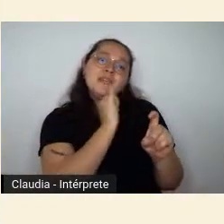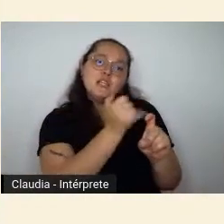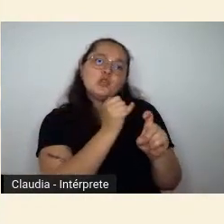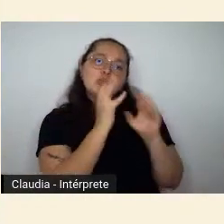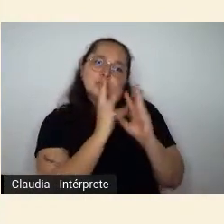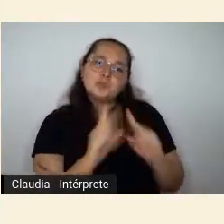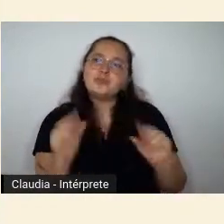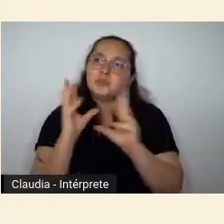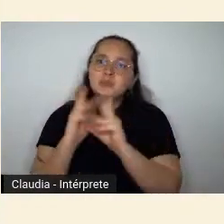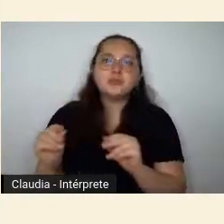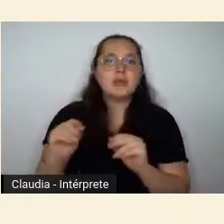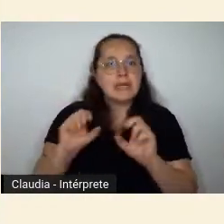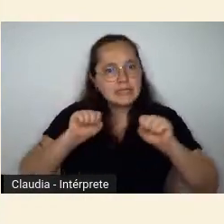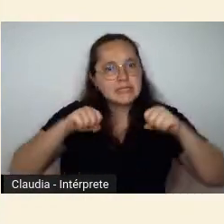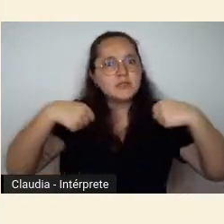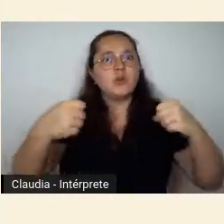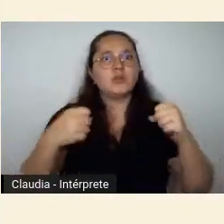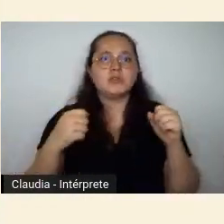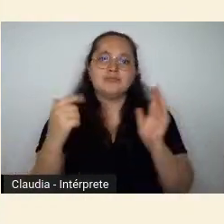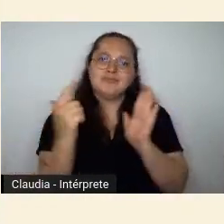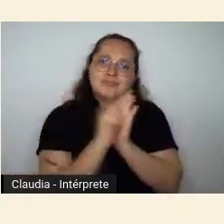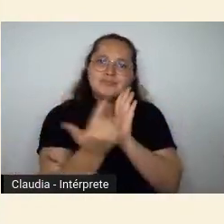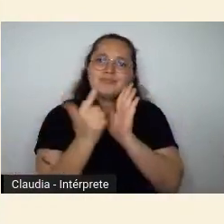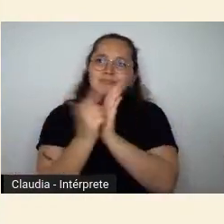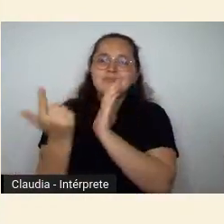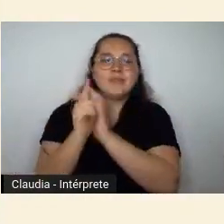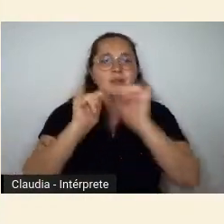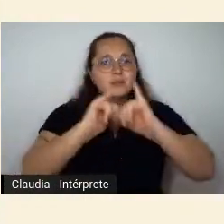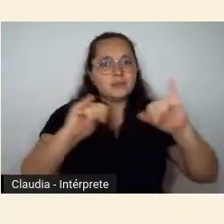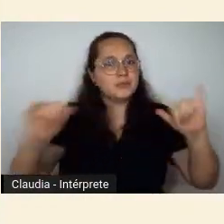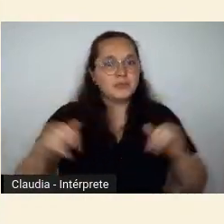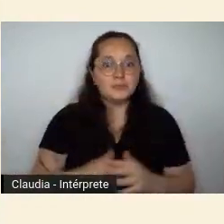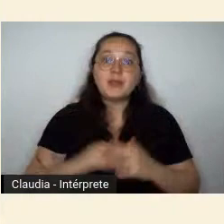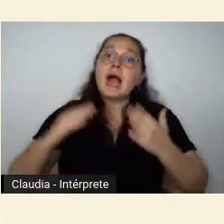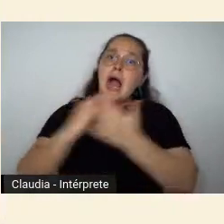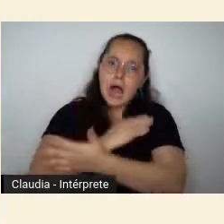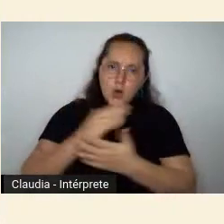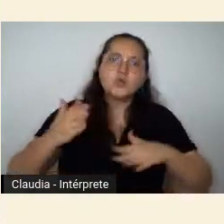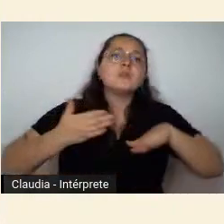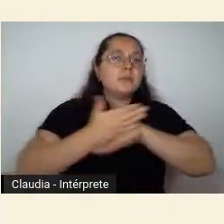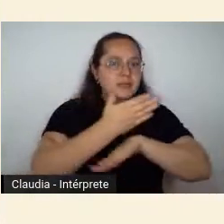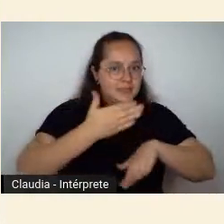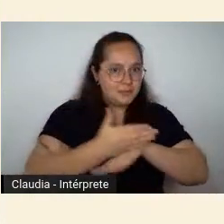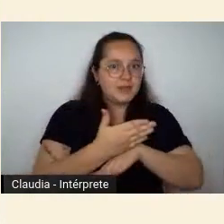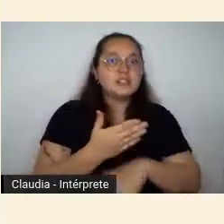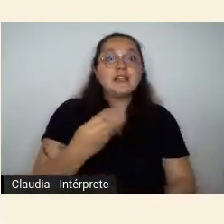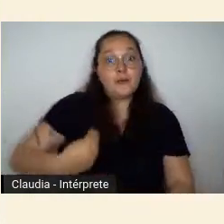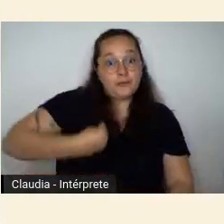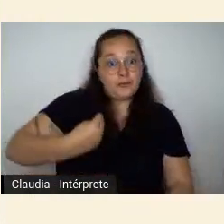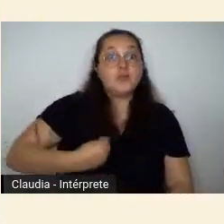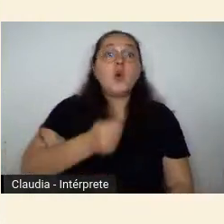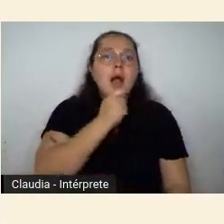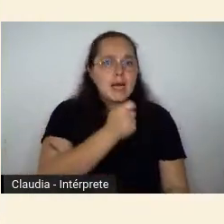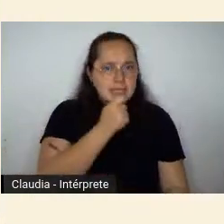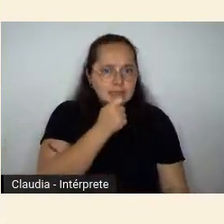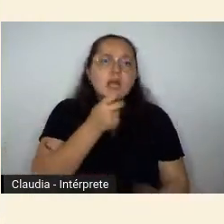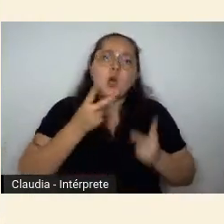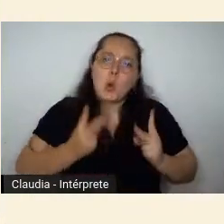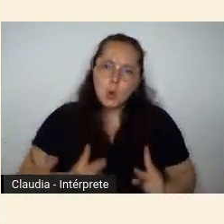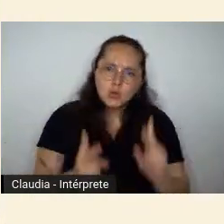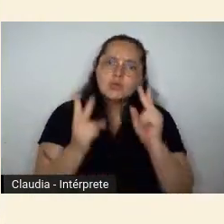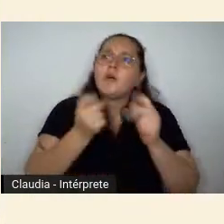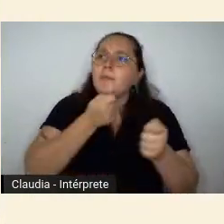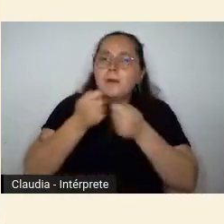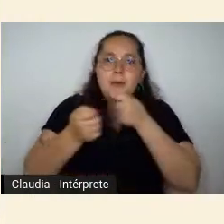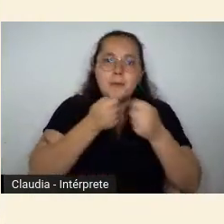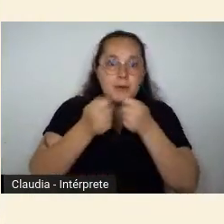também quanto aparecem os diversos participantes que ainda estavam vivos dando depoimentos constantemente em quase todos os jornais então no seu cinquentenário